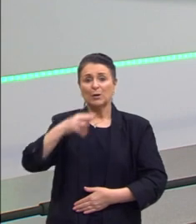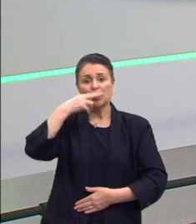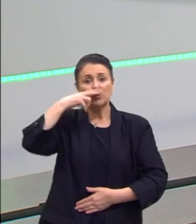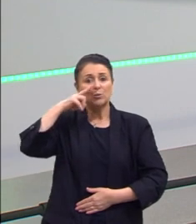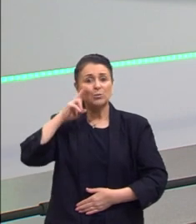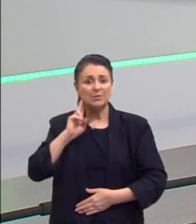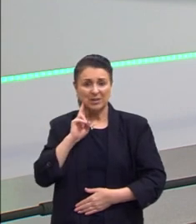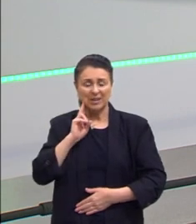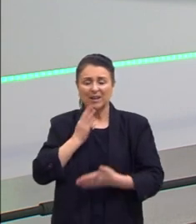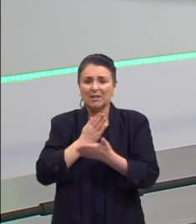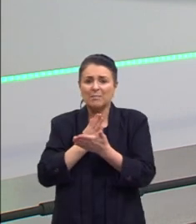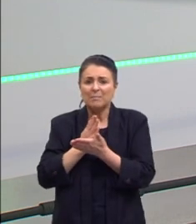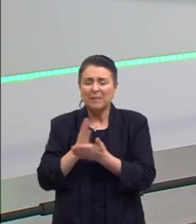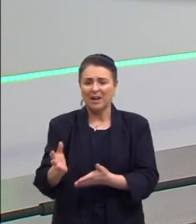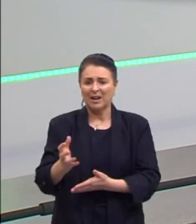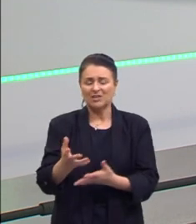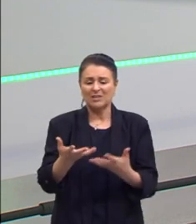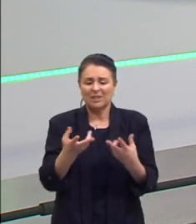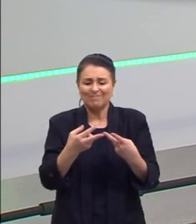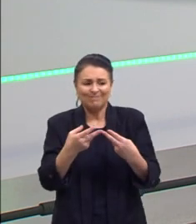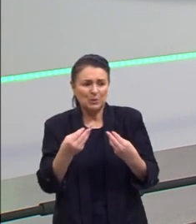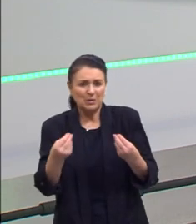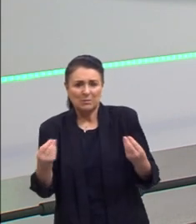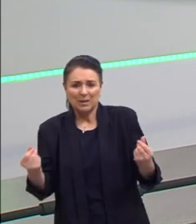caráter mais popular e mais progressista.